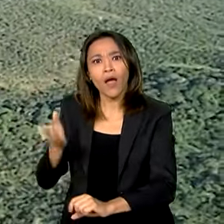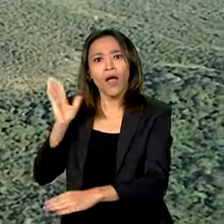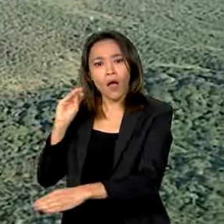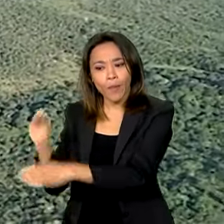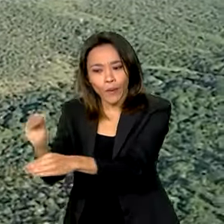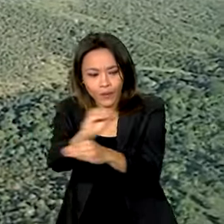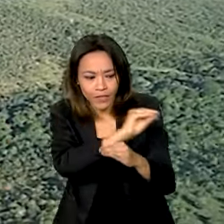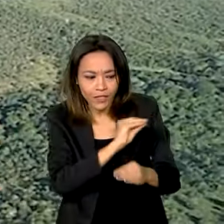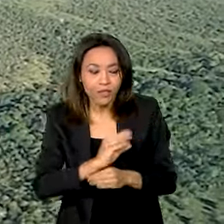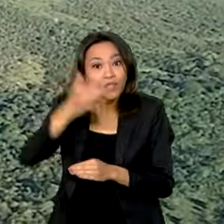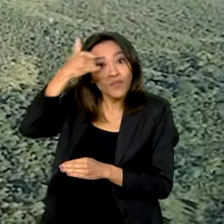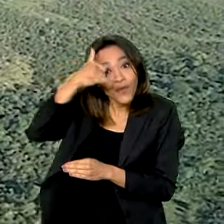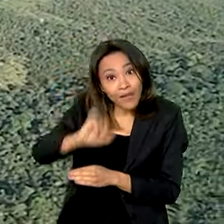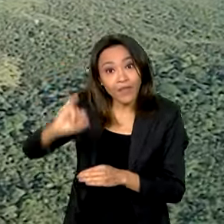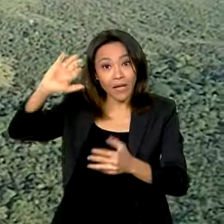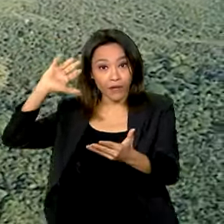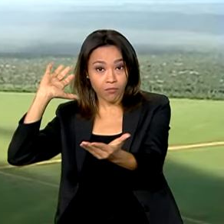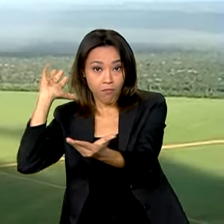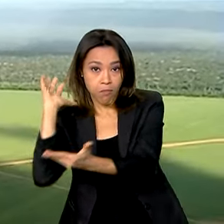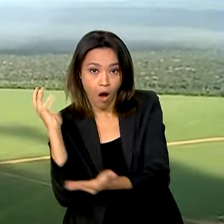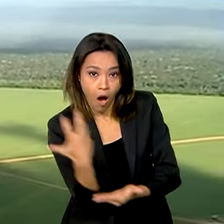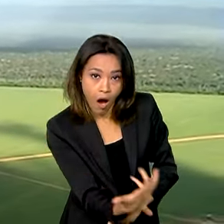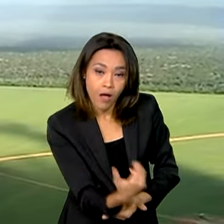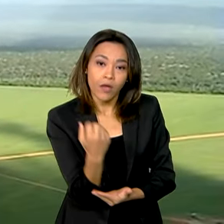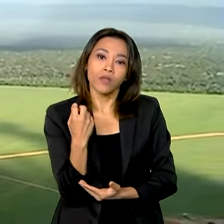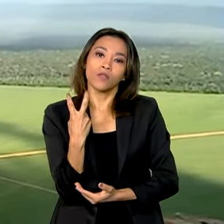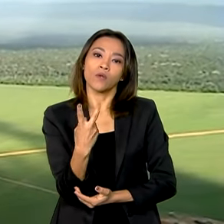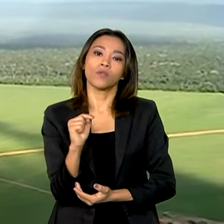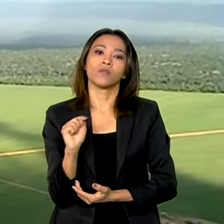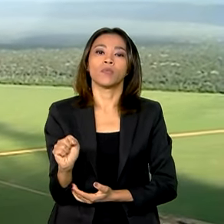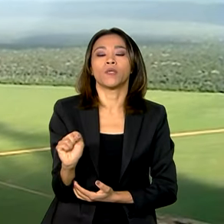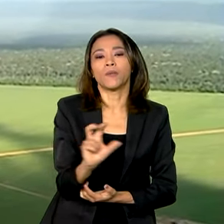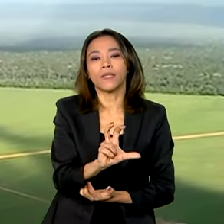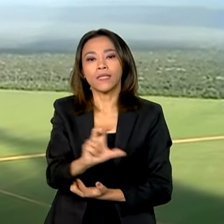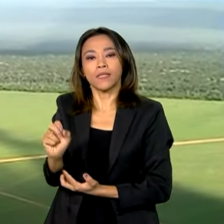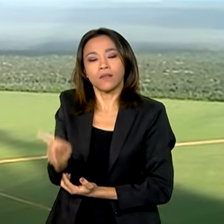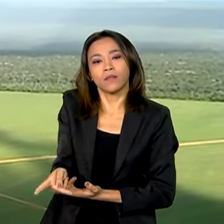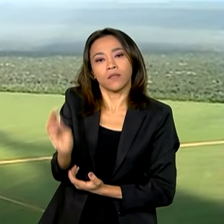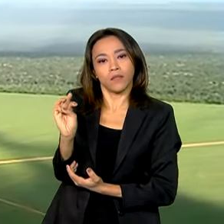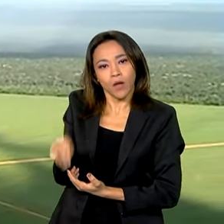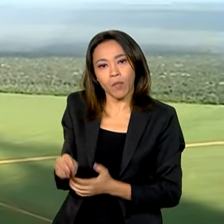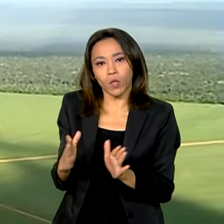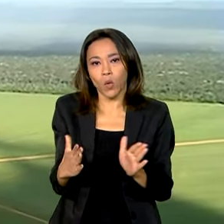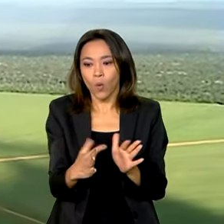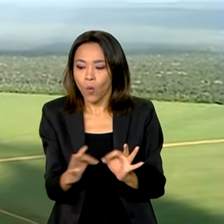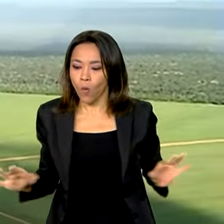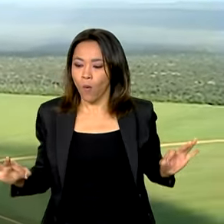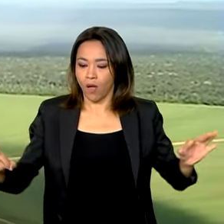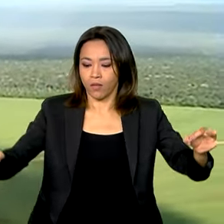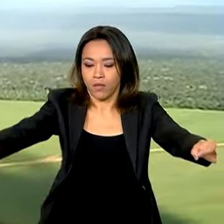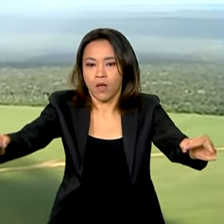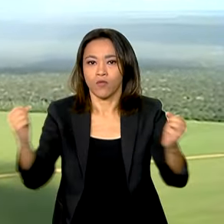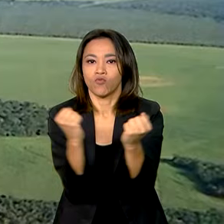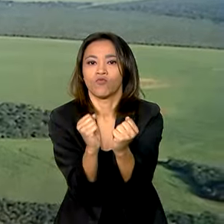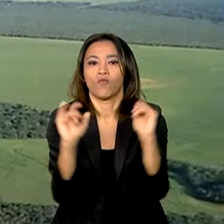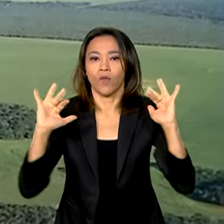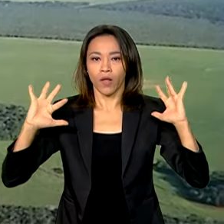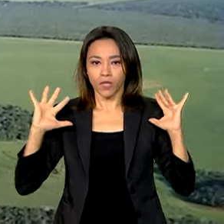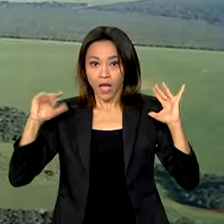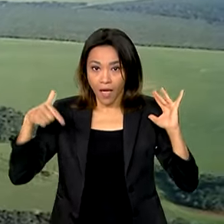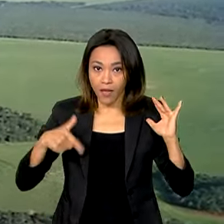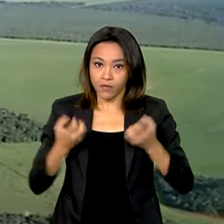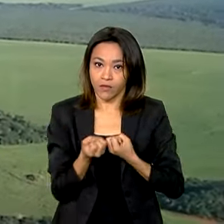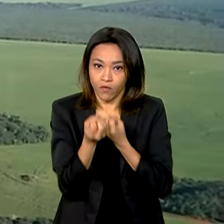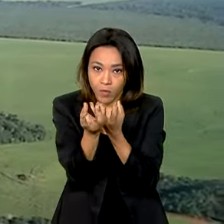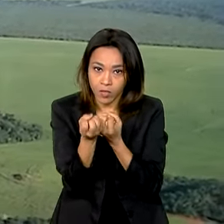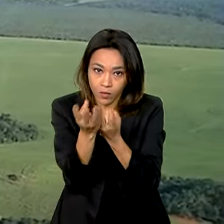e deixaram de ser desmatados 2.500 quilômetros quadrados de floresta. Os dados são